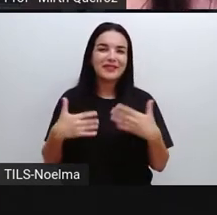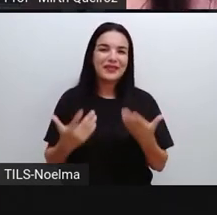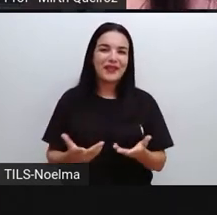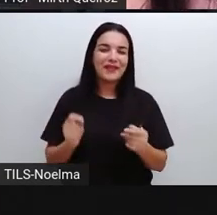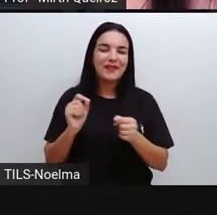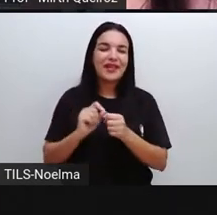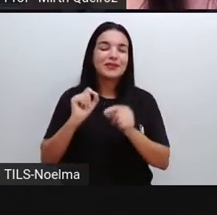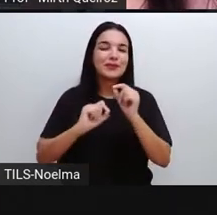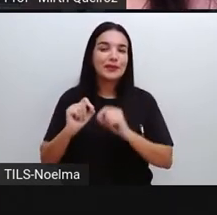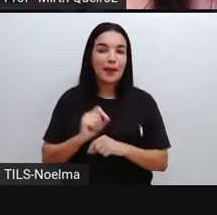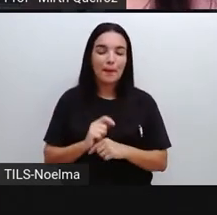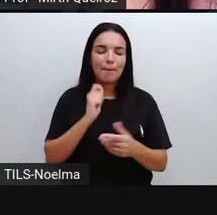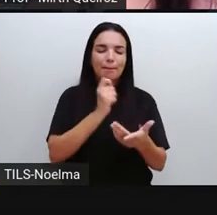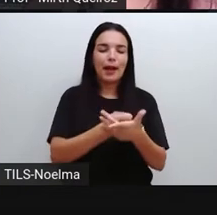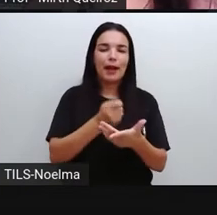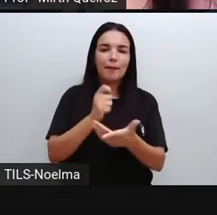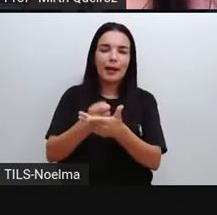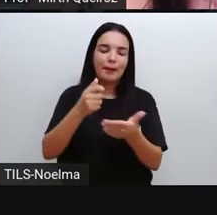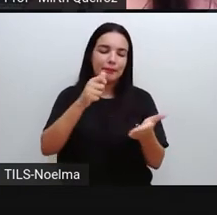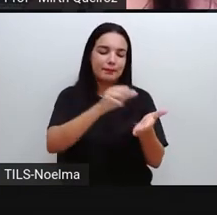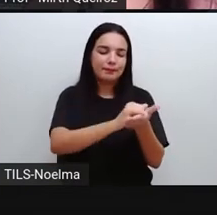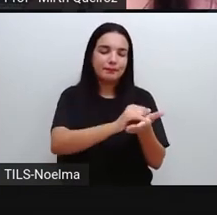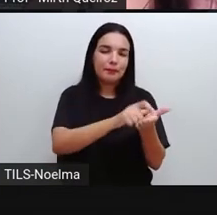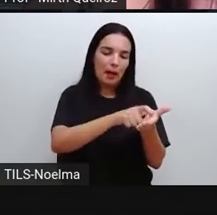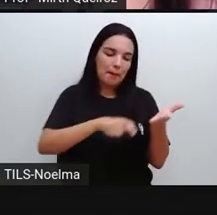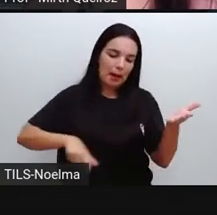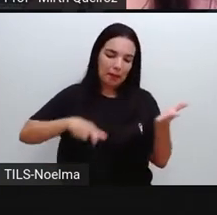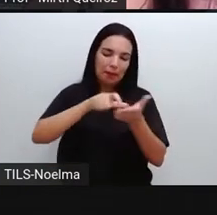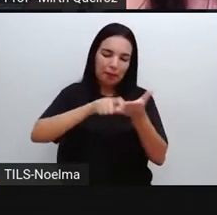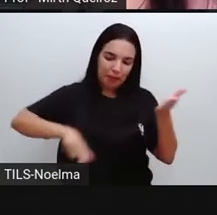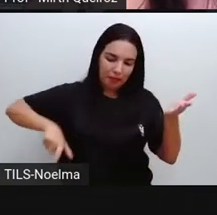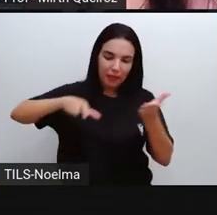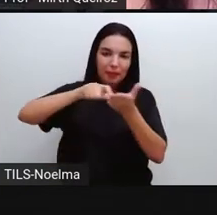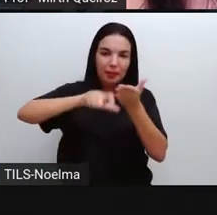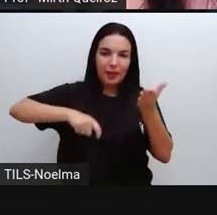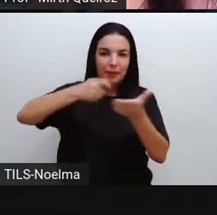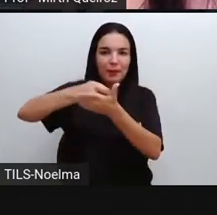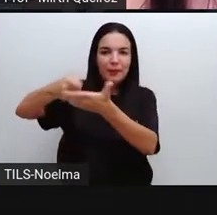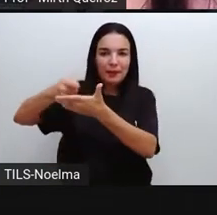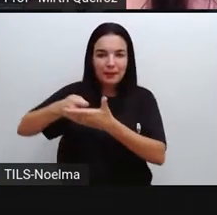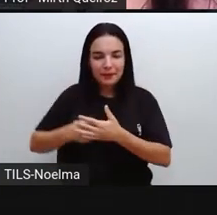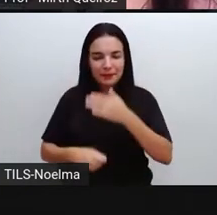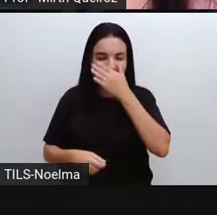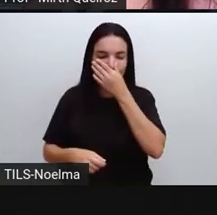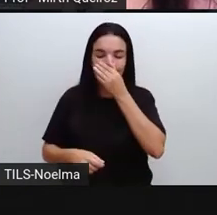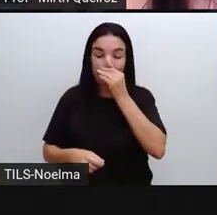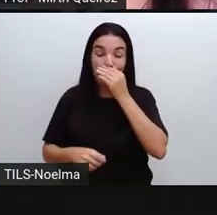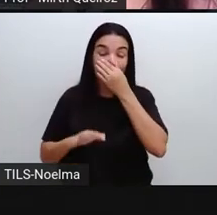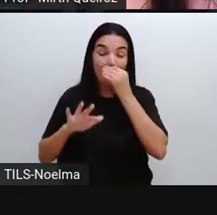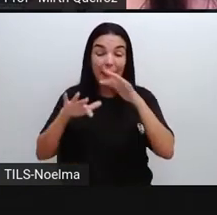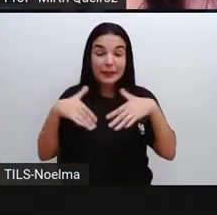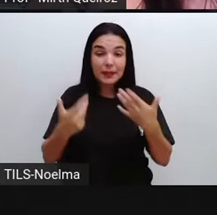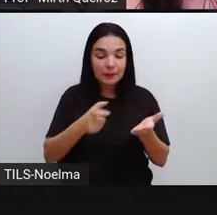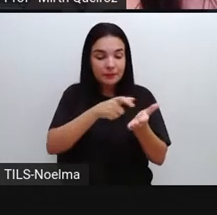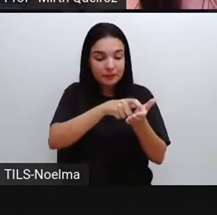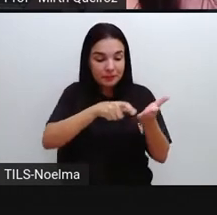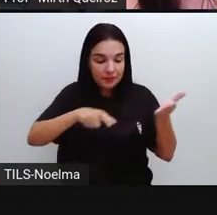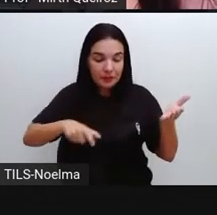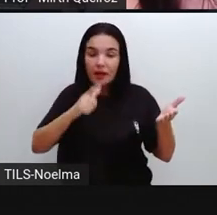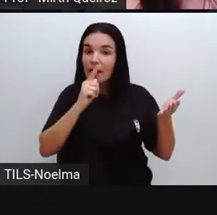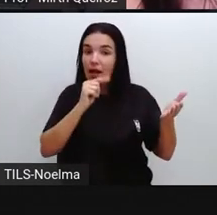a gente tem, né? Que pagar aí da conta de água. E a conta de água é um gênero textual que se